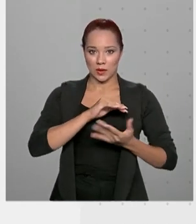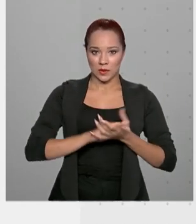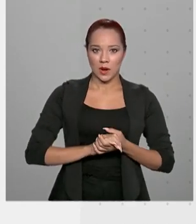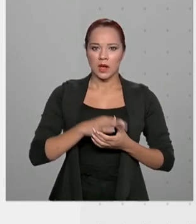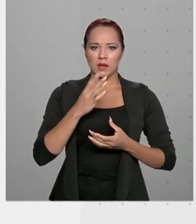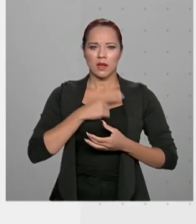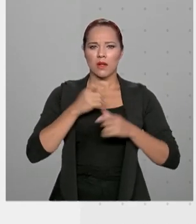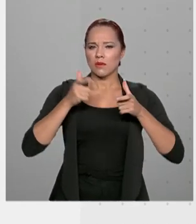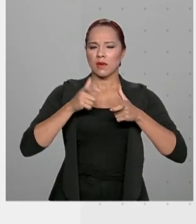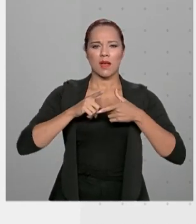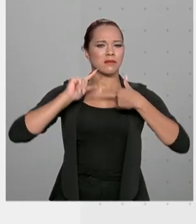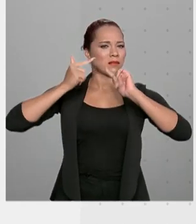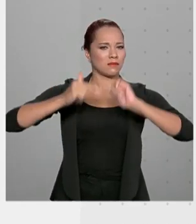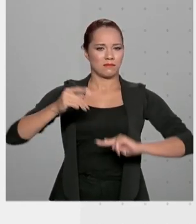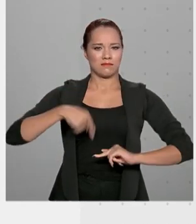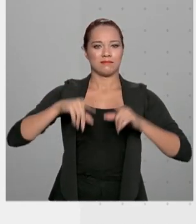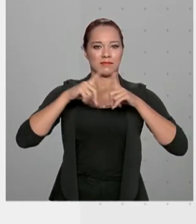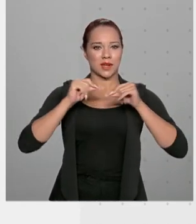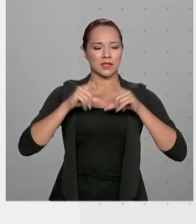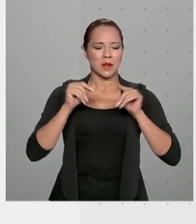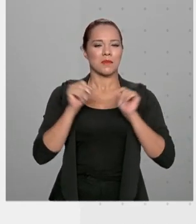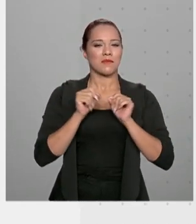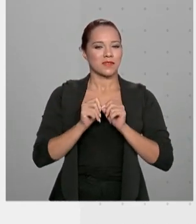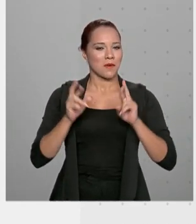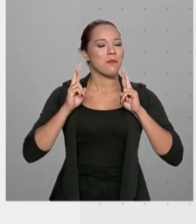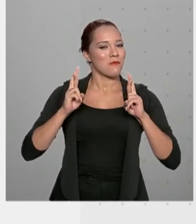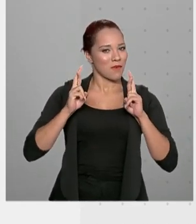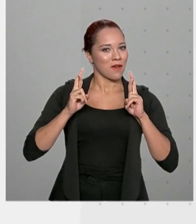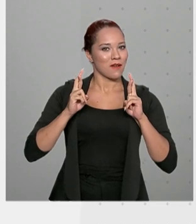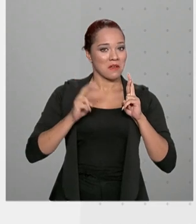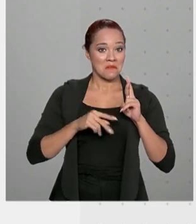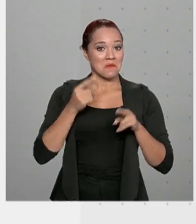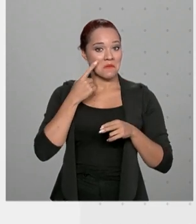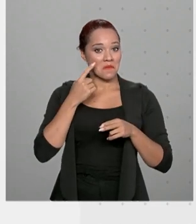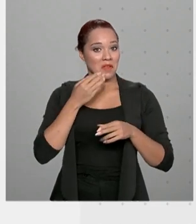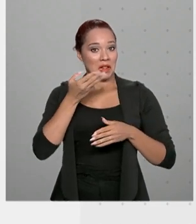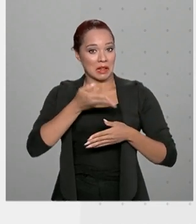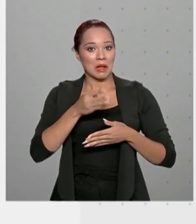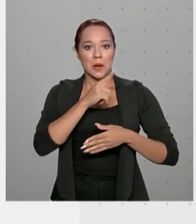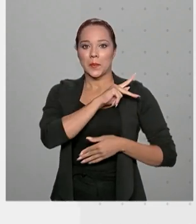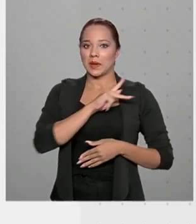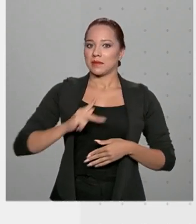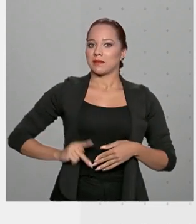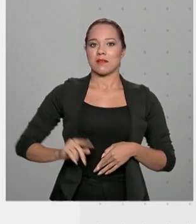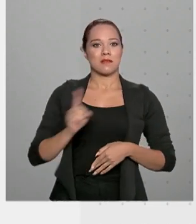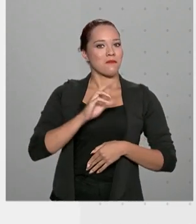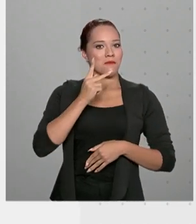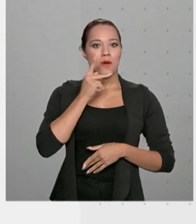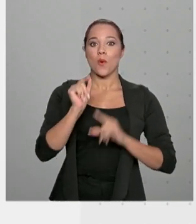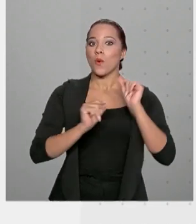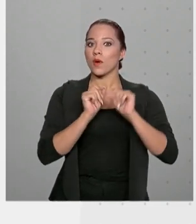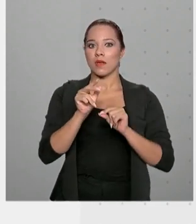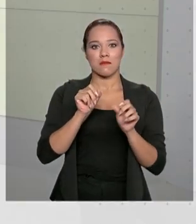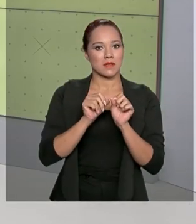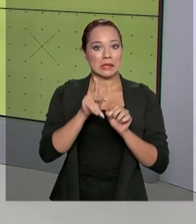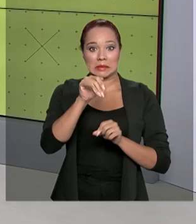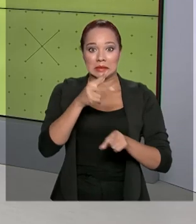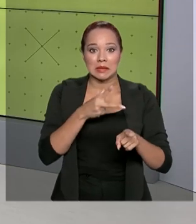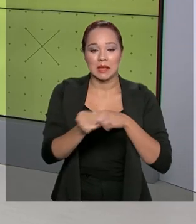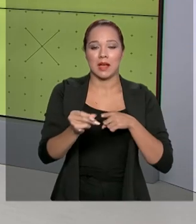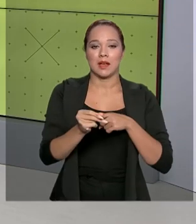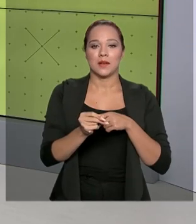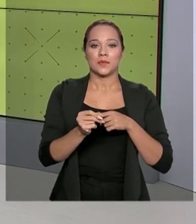tradicional aqui de Brasília, para fazer uma fezinha. Segundo a agência, o presidente não revelou o que faria com o prêmio. O